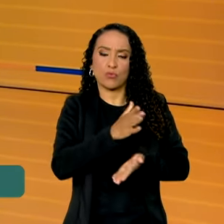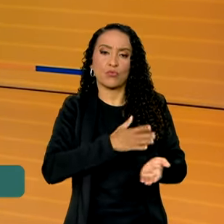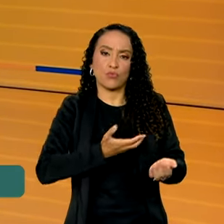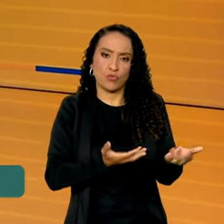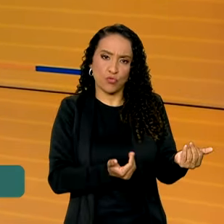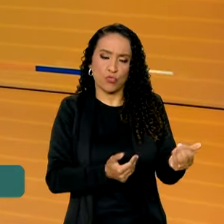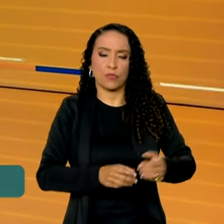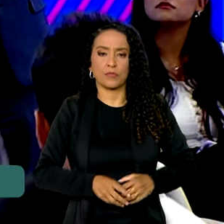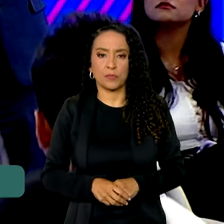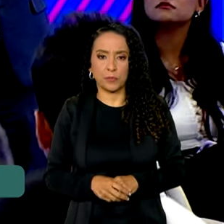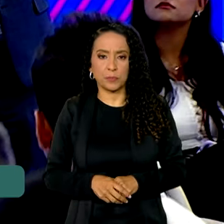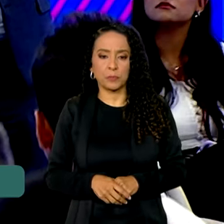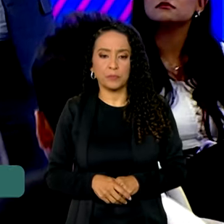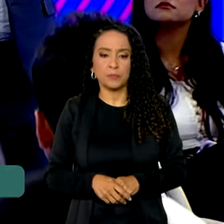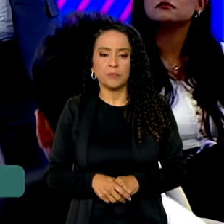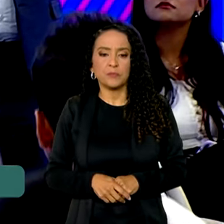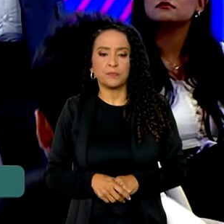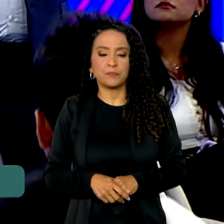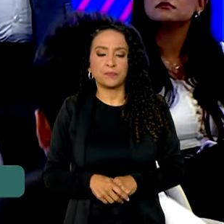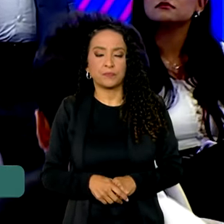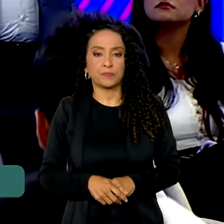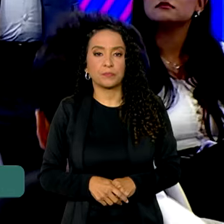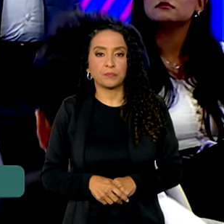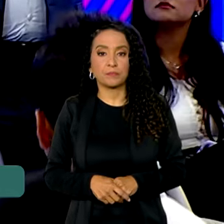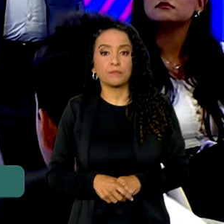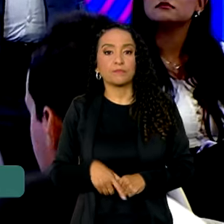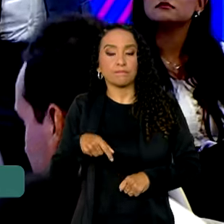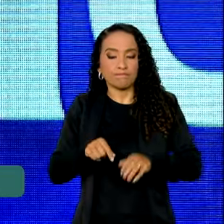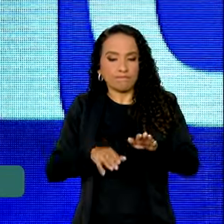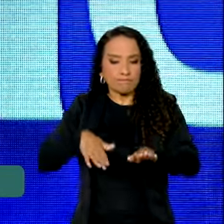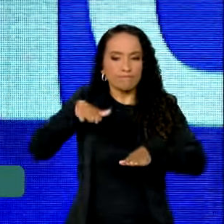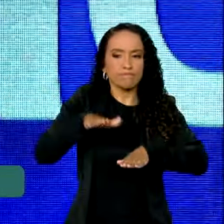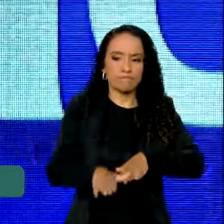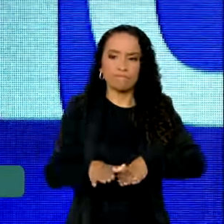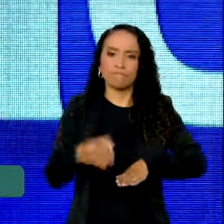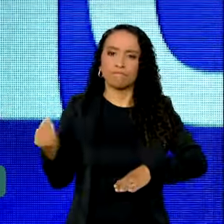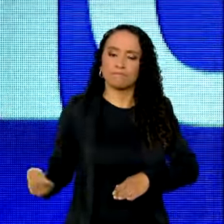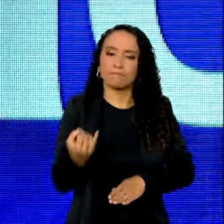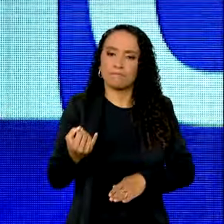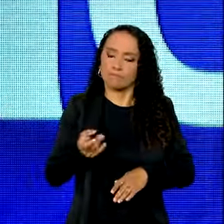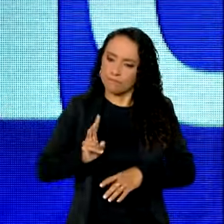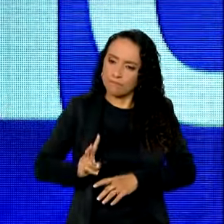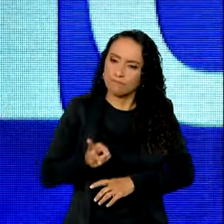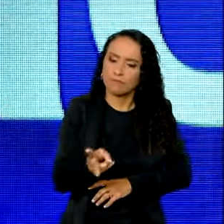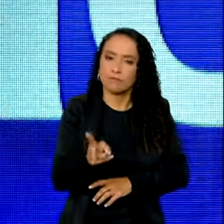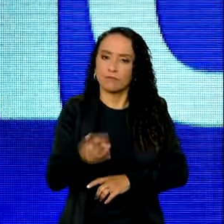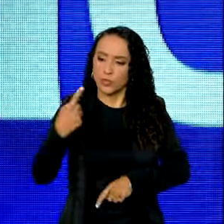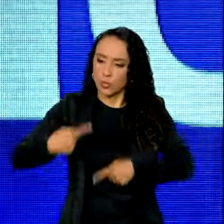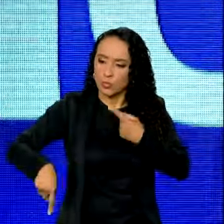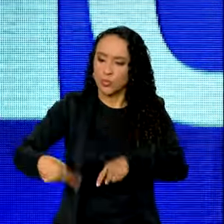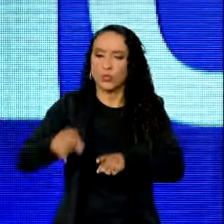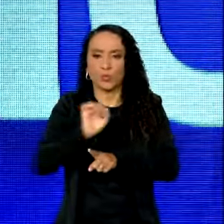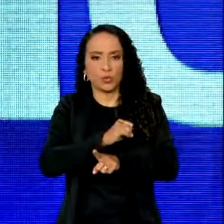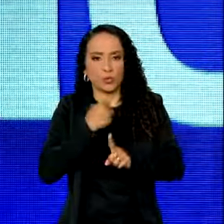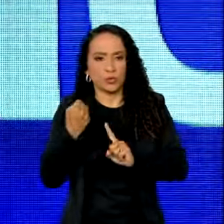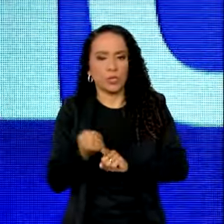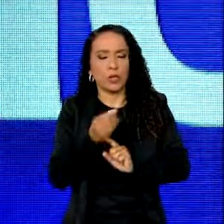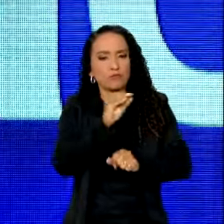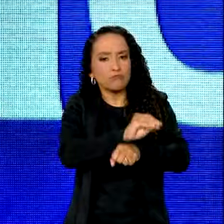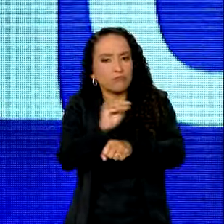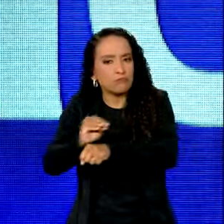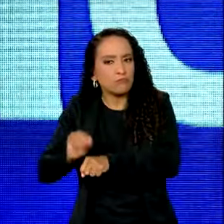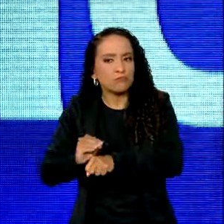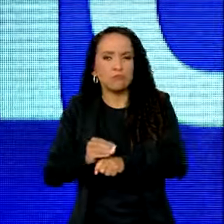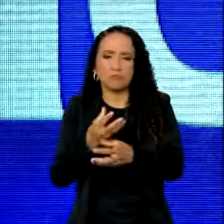em jovens. Aqui é um passo importante que a gente vai seguir com toda a política social, cuidando